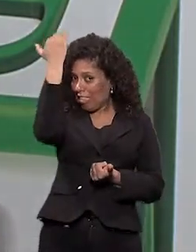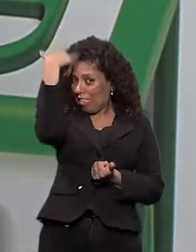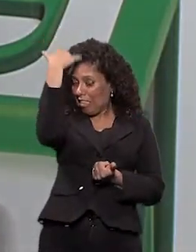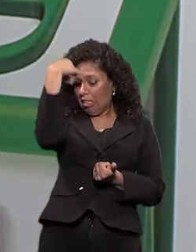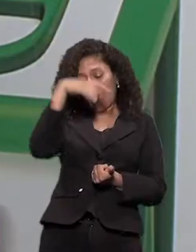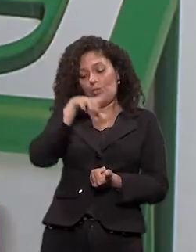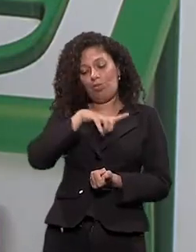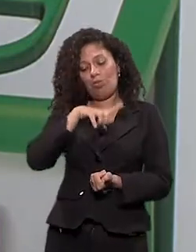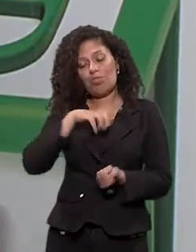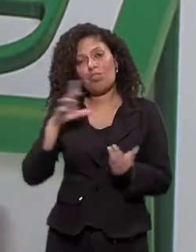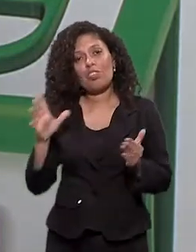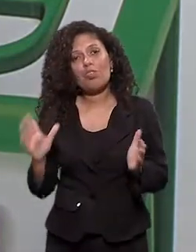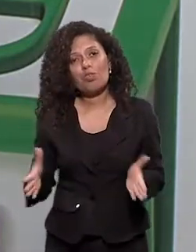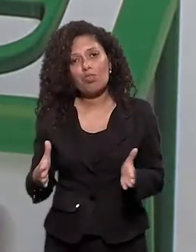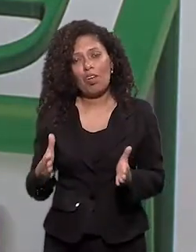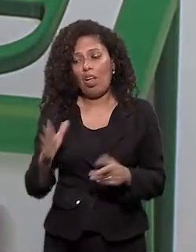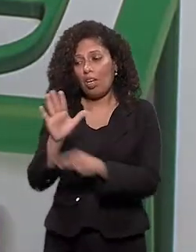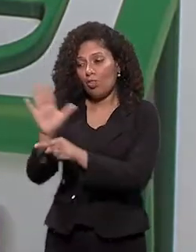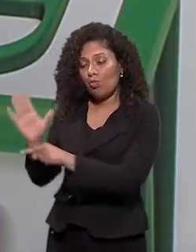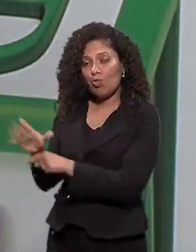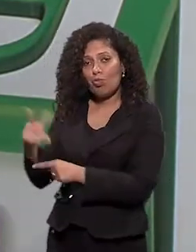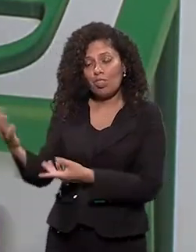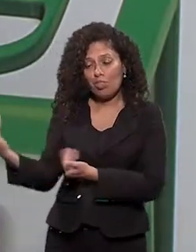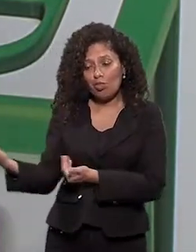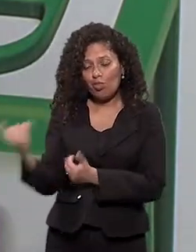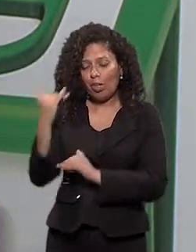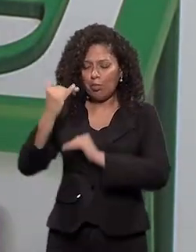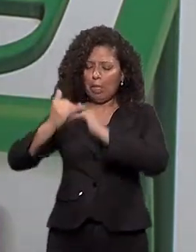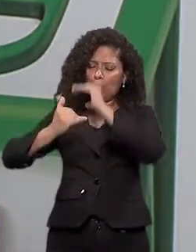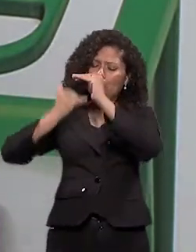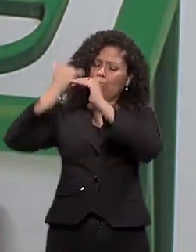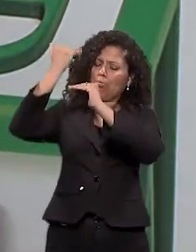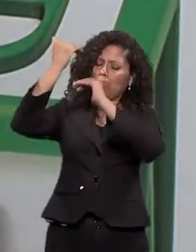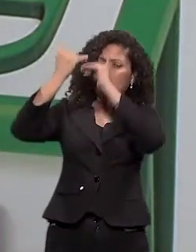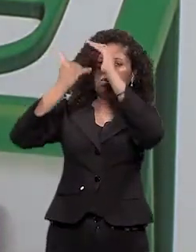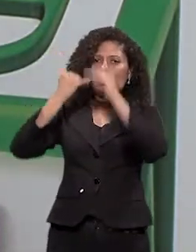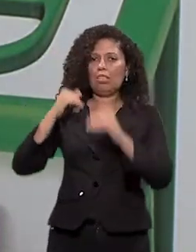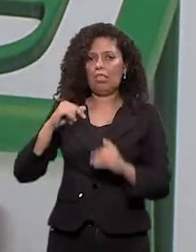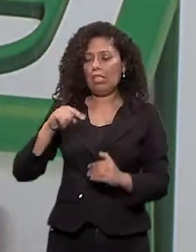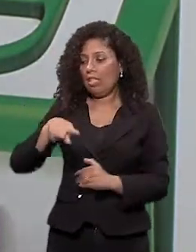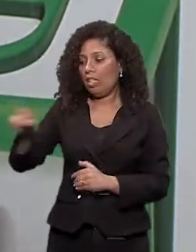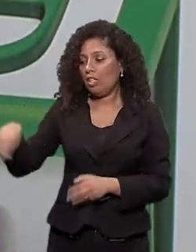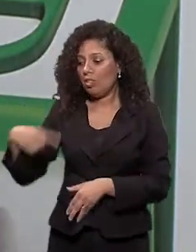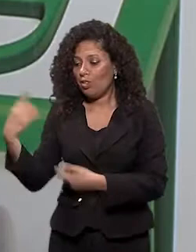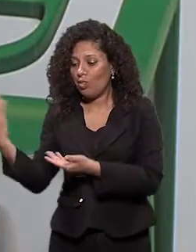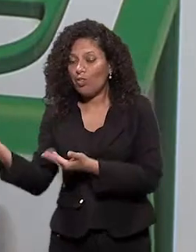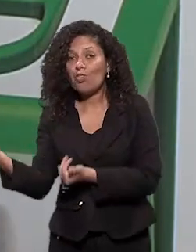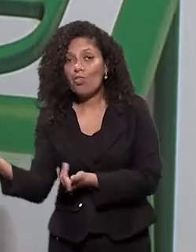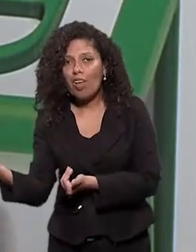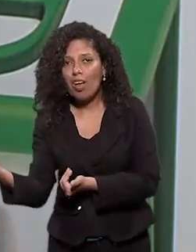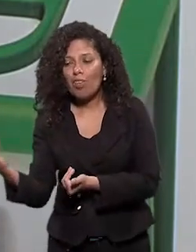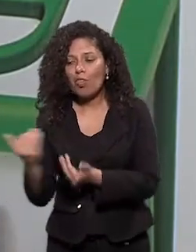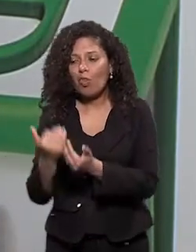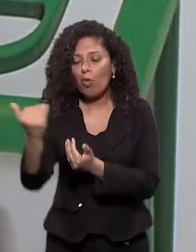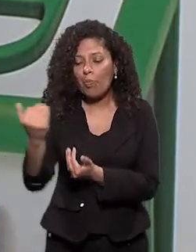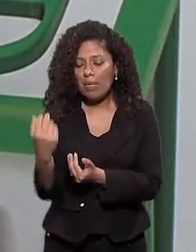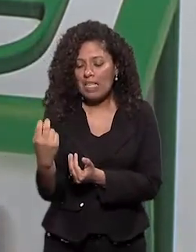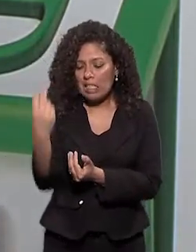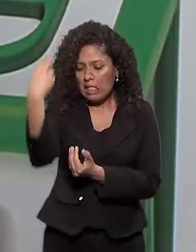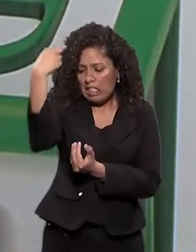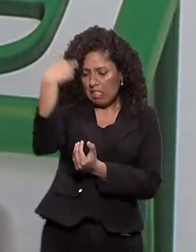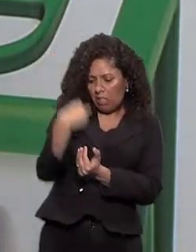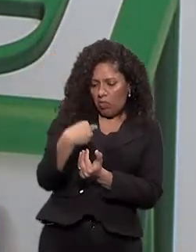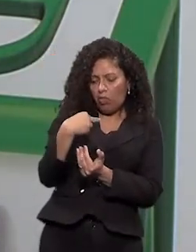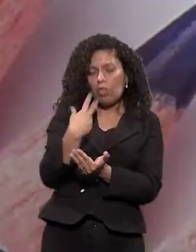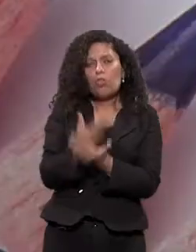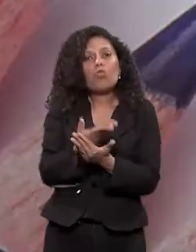fundamental, assim, no desenvolvimento das pessoas, né? Que quando elas estiverem estudando alguma coisa, elas se vejam nessa coisa que elas estiverem estudando, né? Sim, Então, eu acho que isso